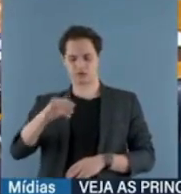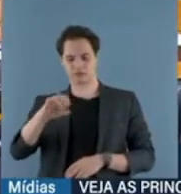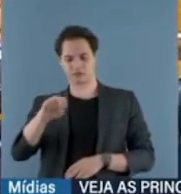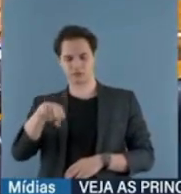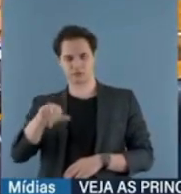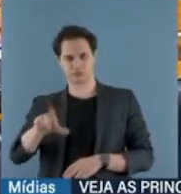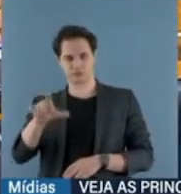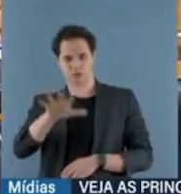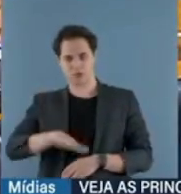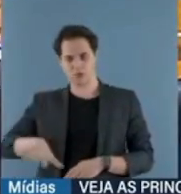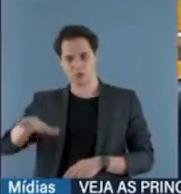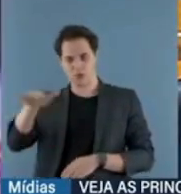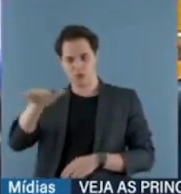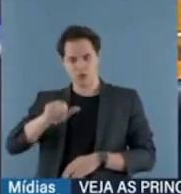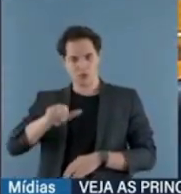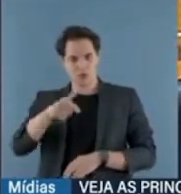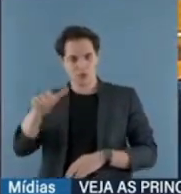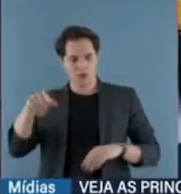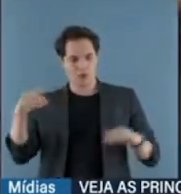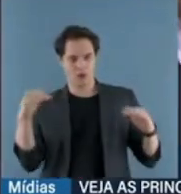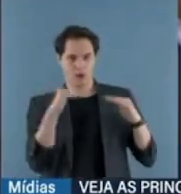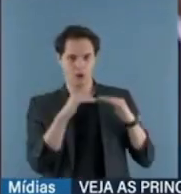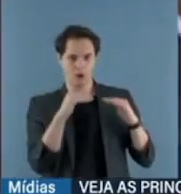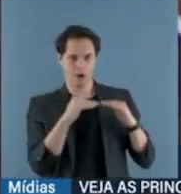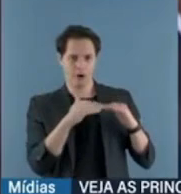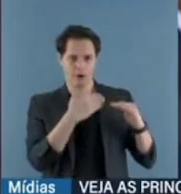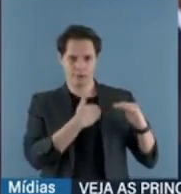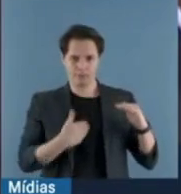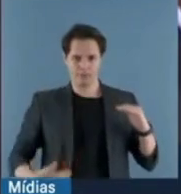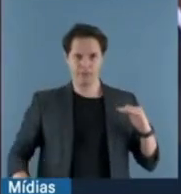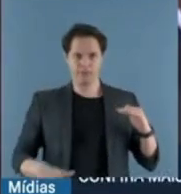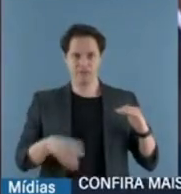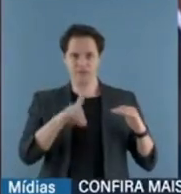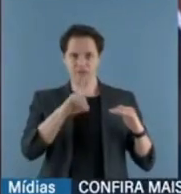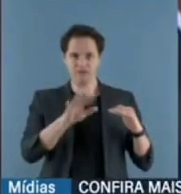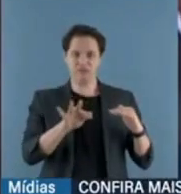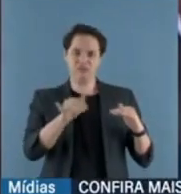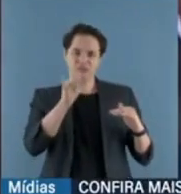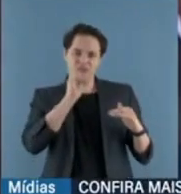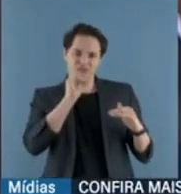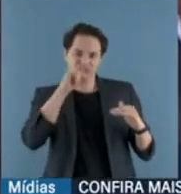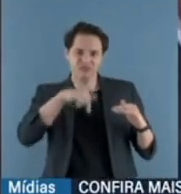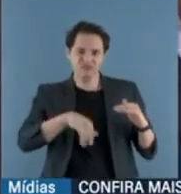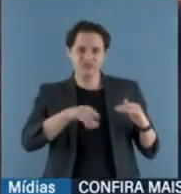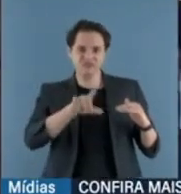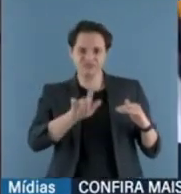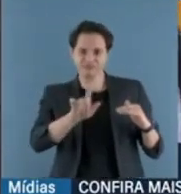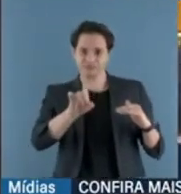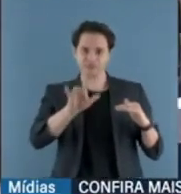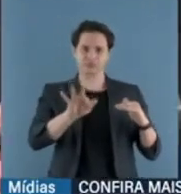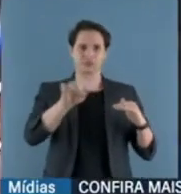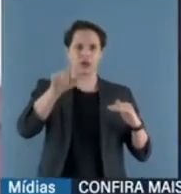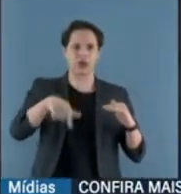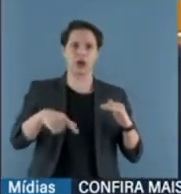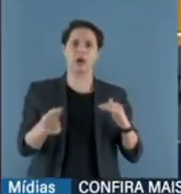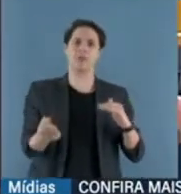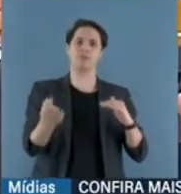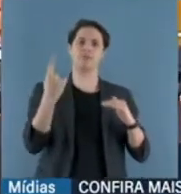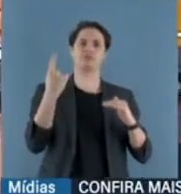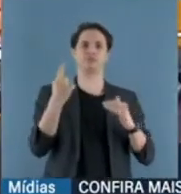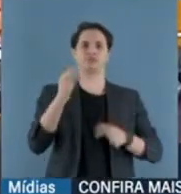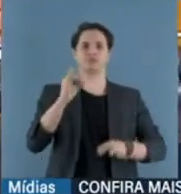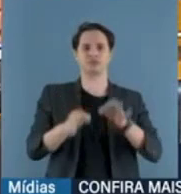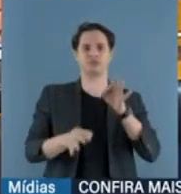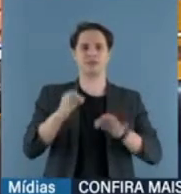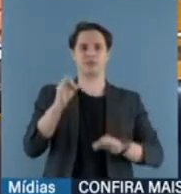anuência, sem a concordância do governo estadual, no caso aqui do GDF, é um absurdo jurídico. Só